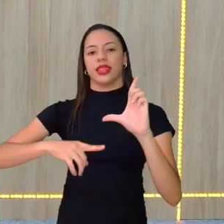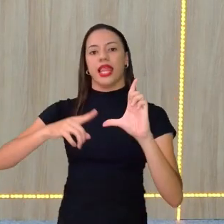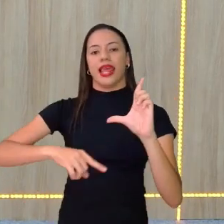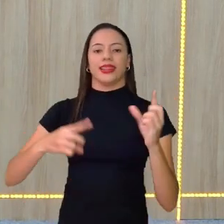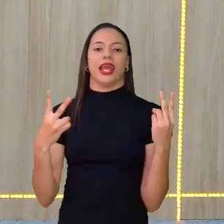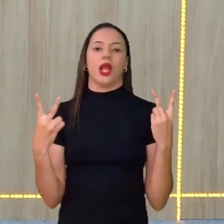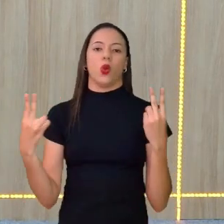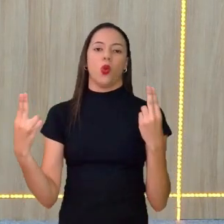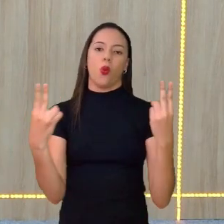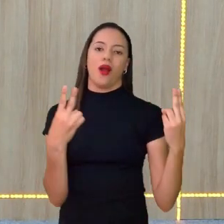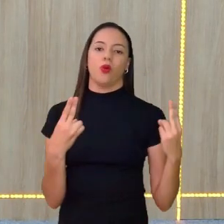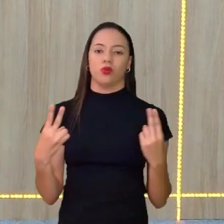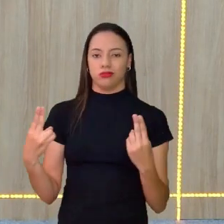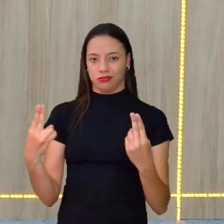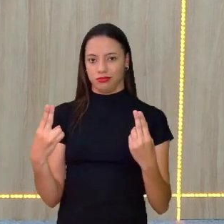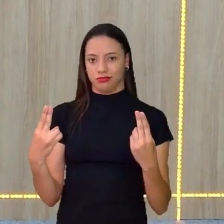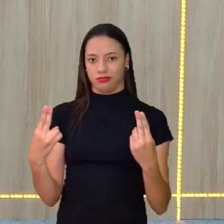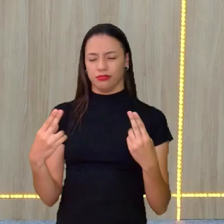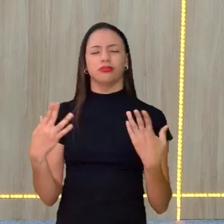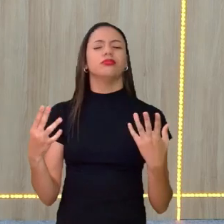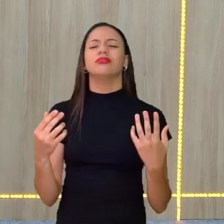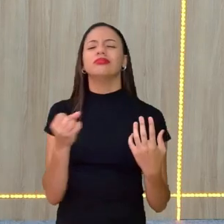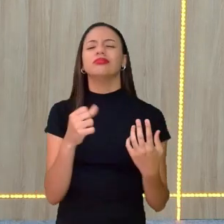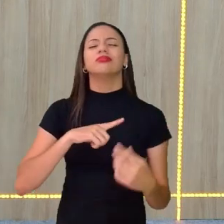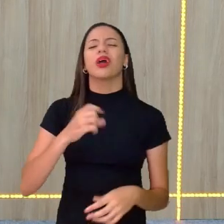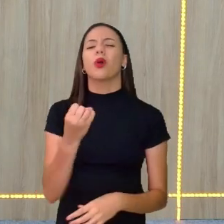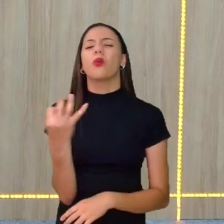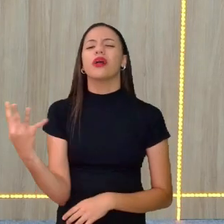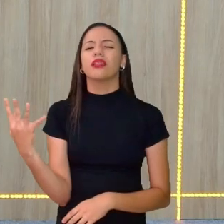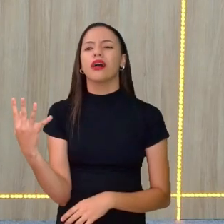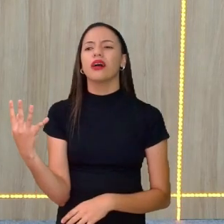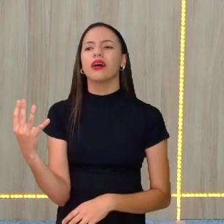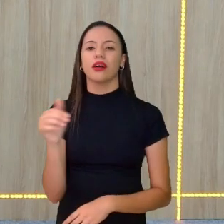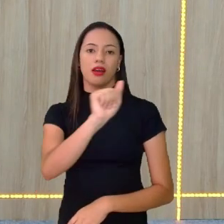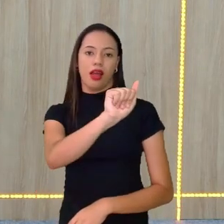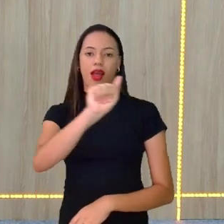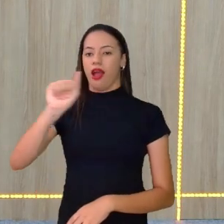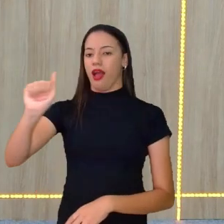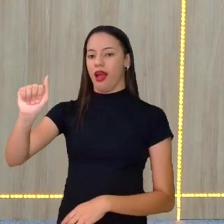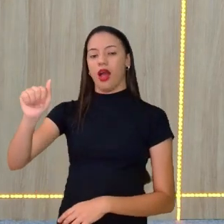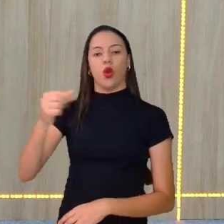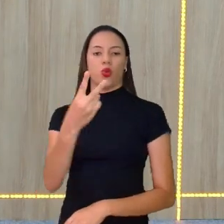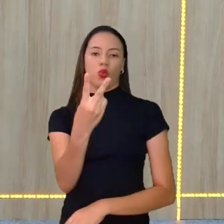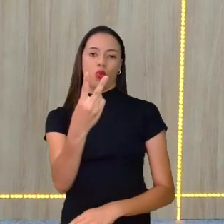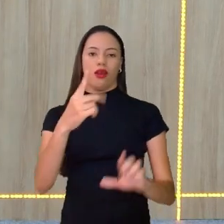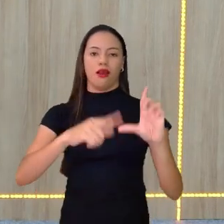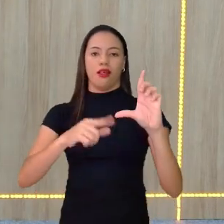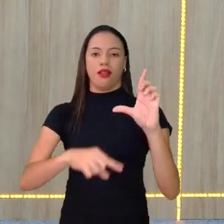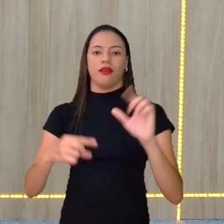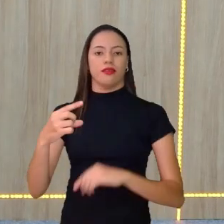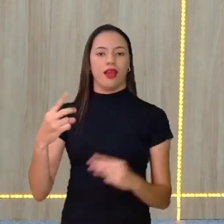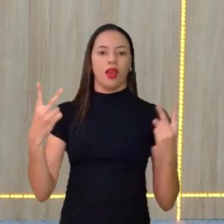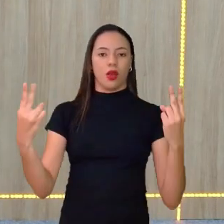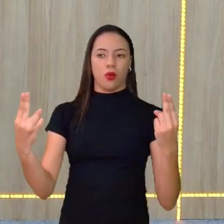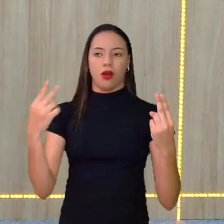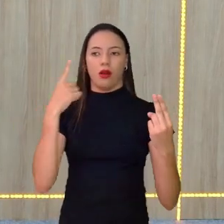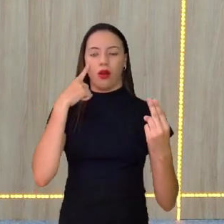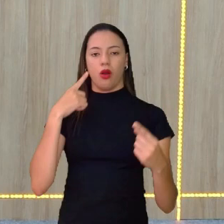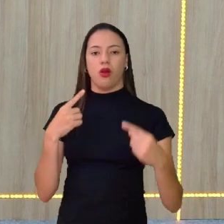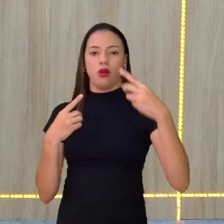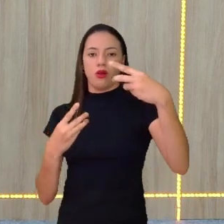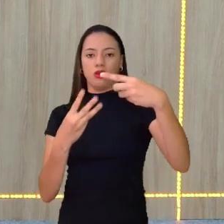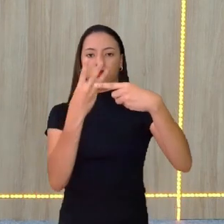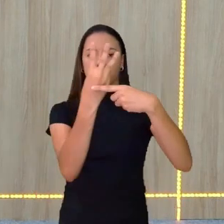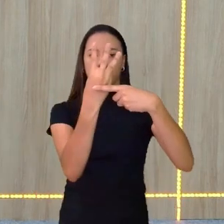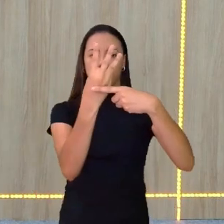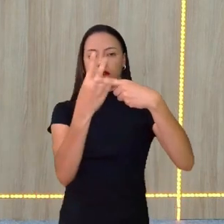iguais que existem. Tem quantas letras iguais? Tem. A, A. Duas letrinhas A. Então, eu botei dois fatorial